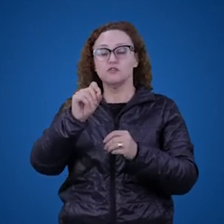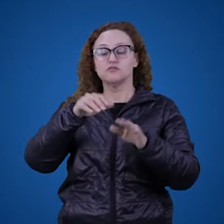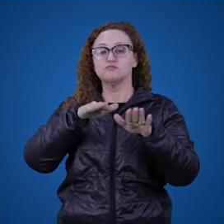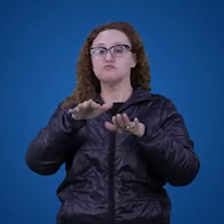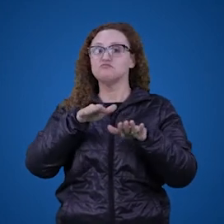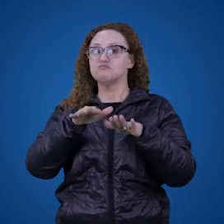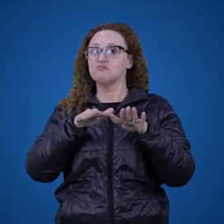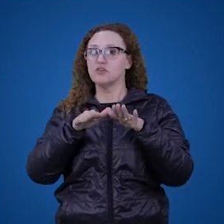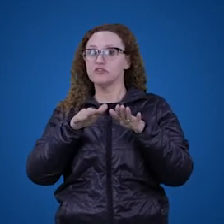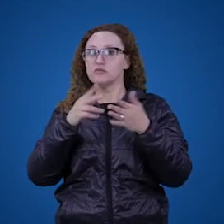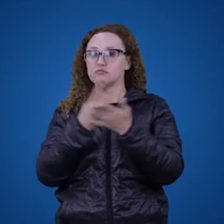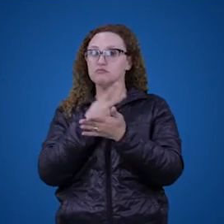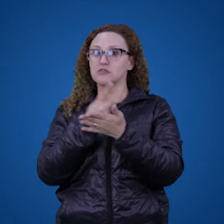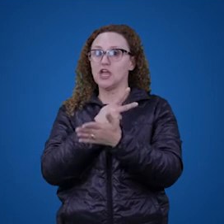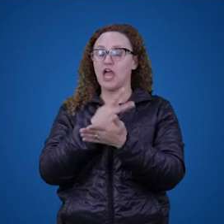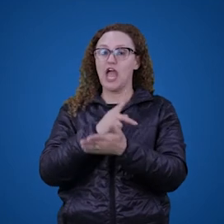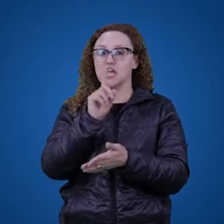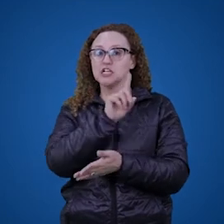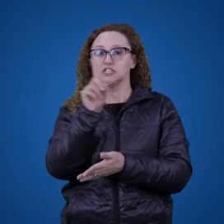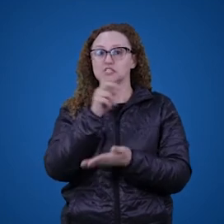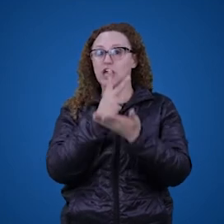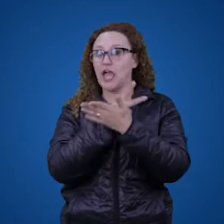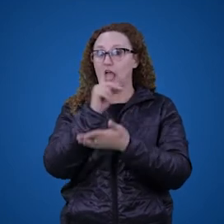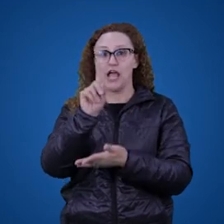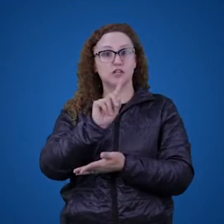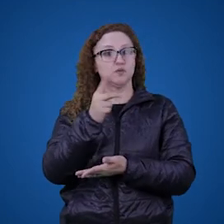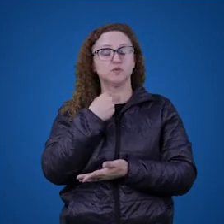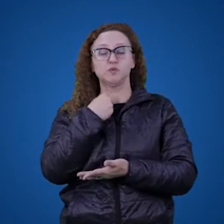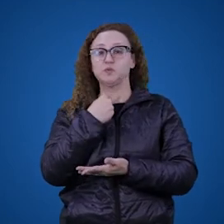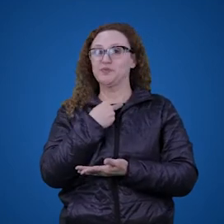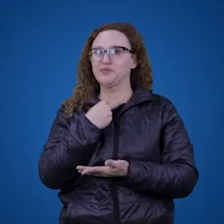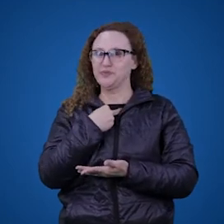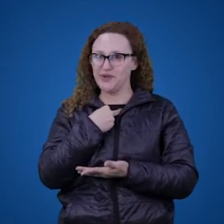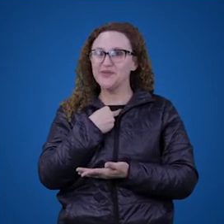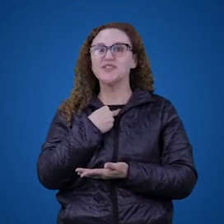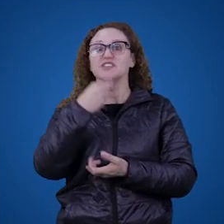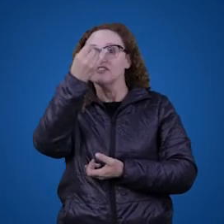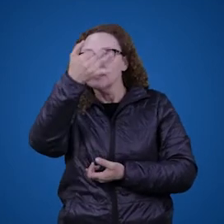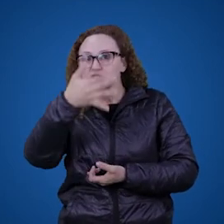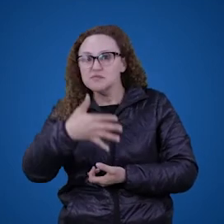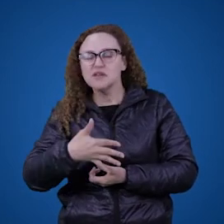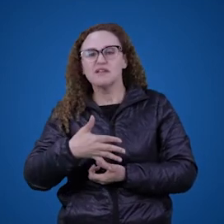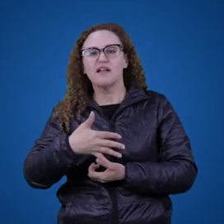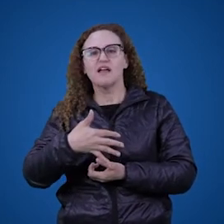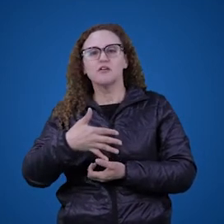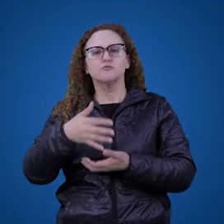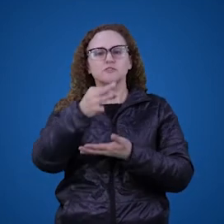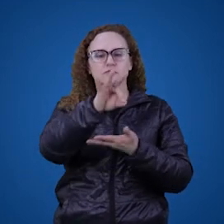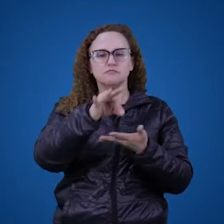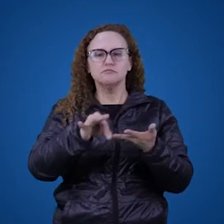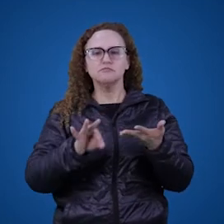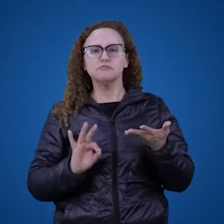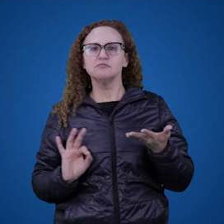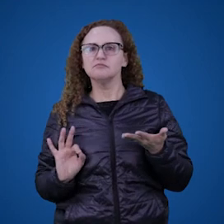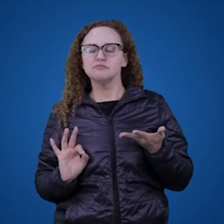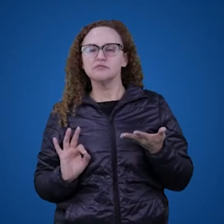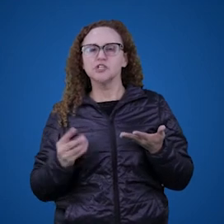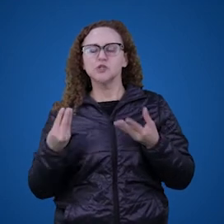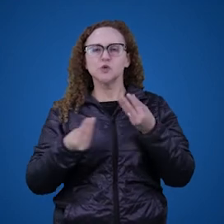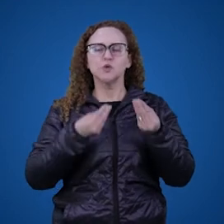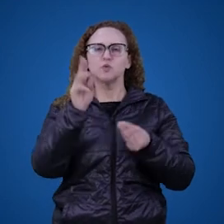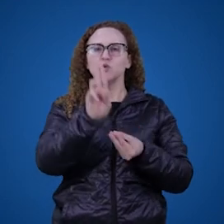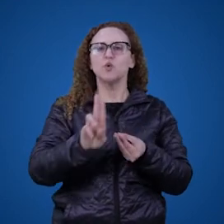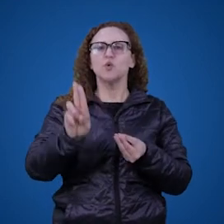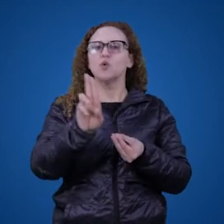a gente diz, olha, você fez um movimento impróprio, não é assim que se faz. A gente pode fazer correções do uso que ele faz